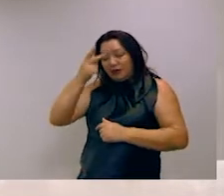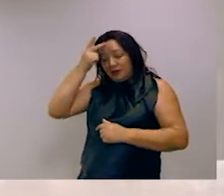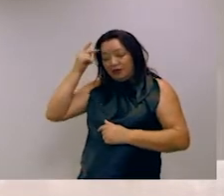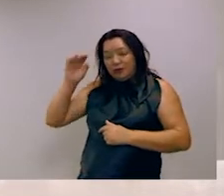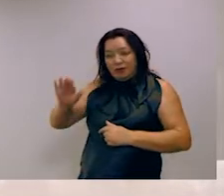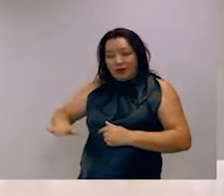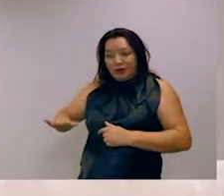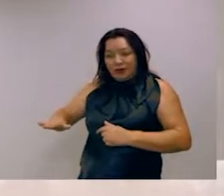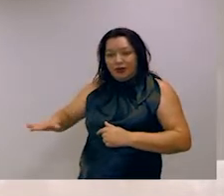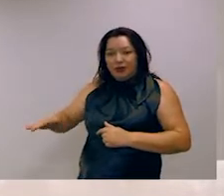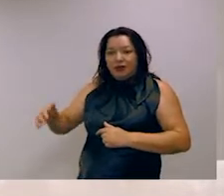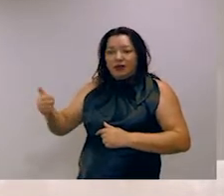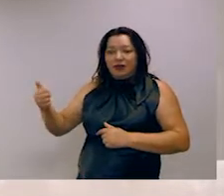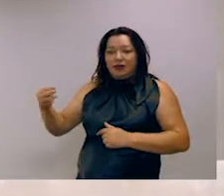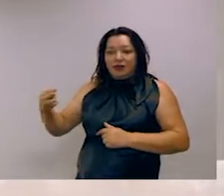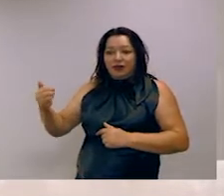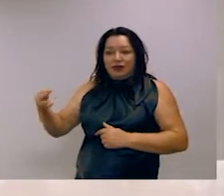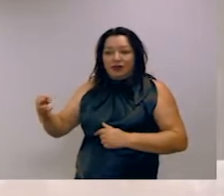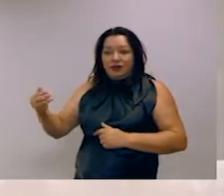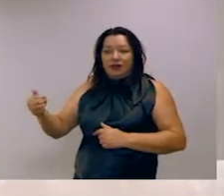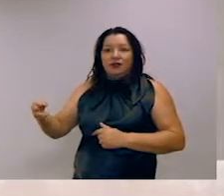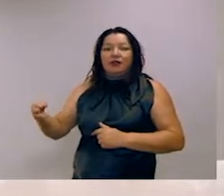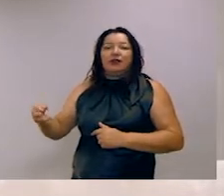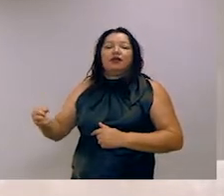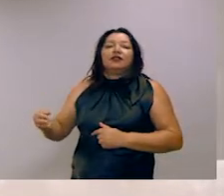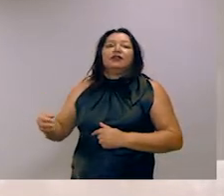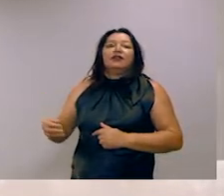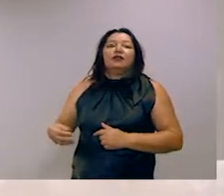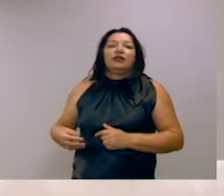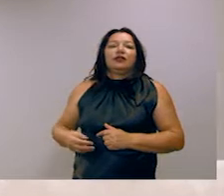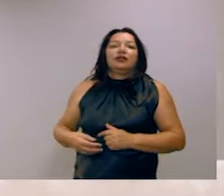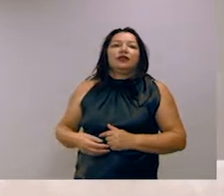90% de acerto, para 17 anos 83% de acerto.